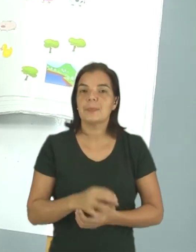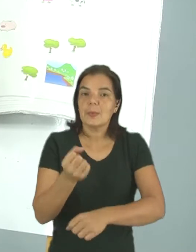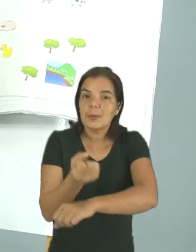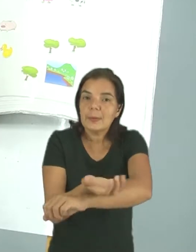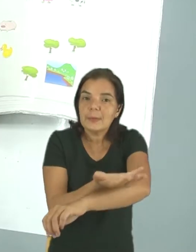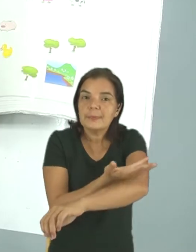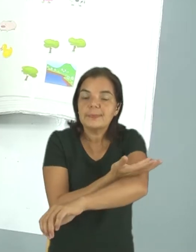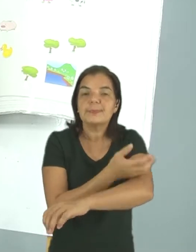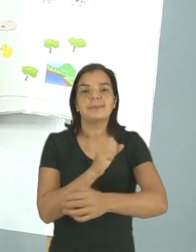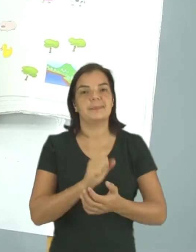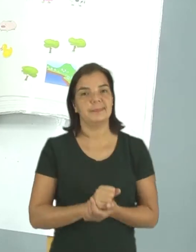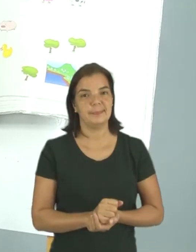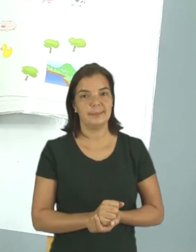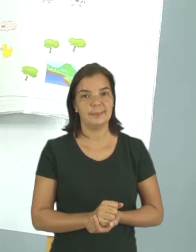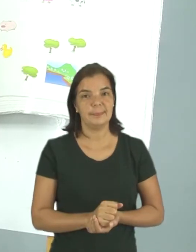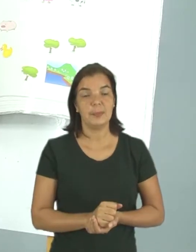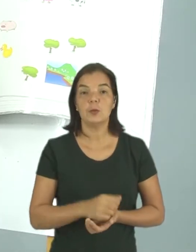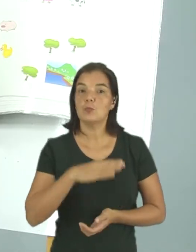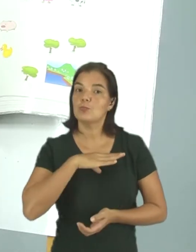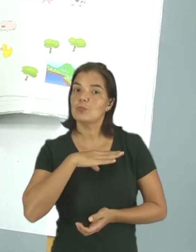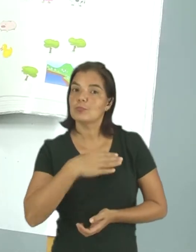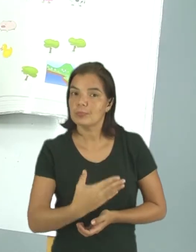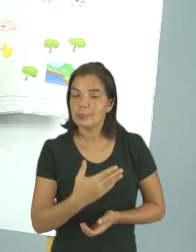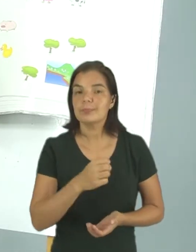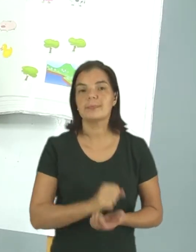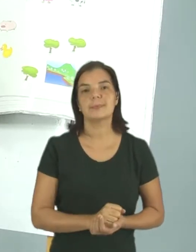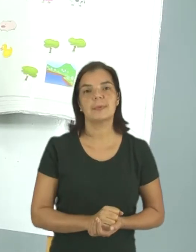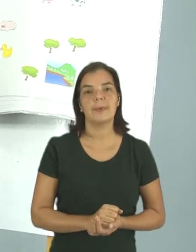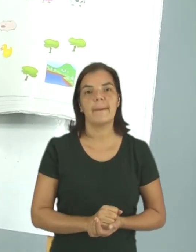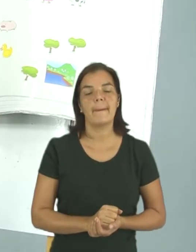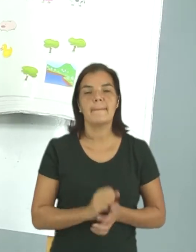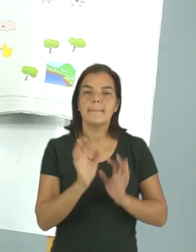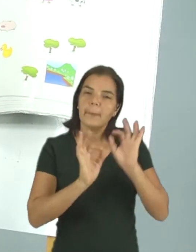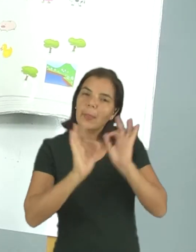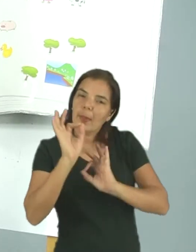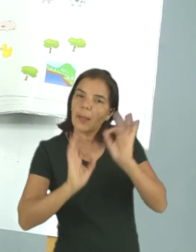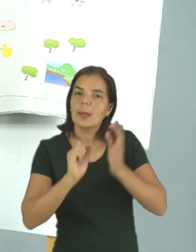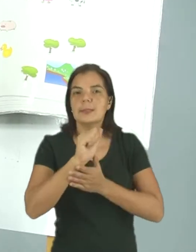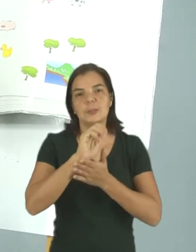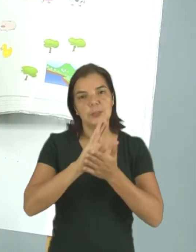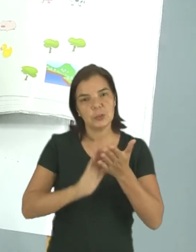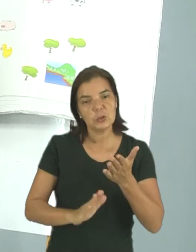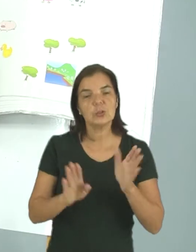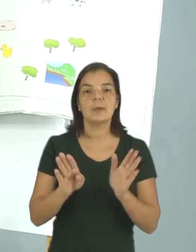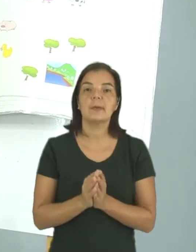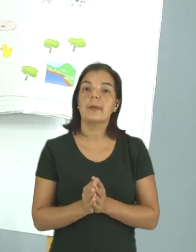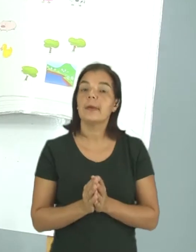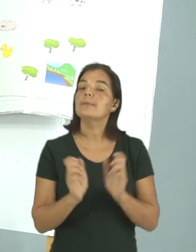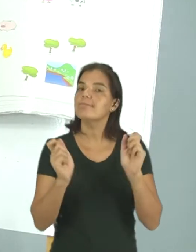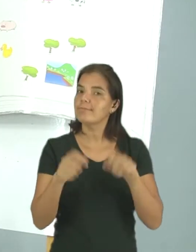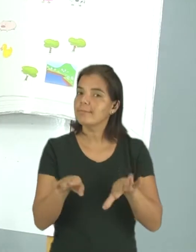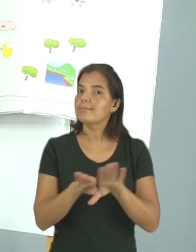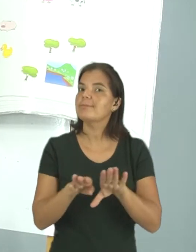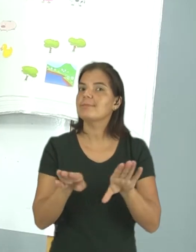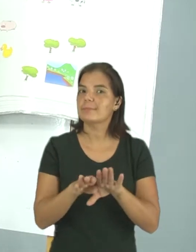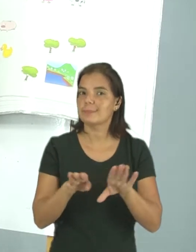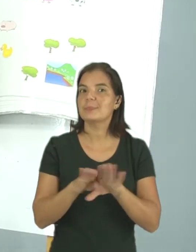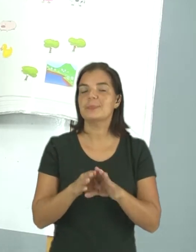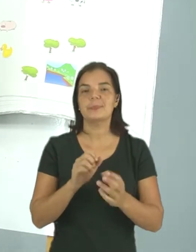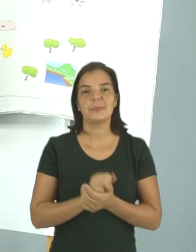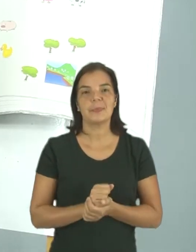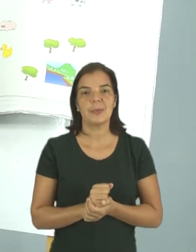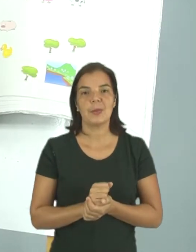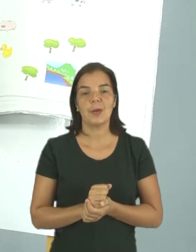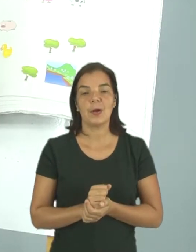emoções, as suas ações, planejar atividades e onde você pode colocar isso